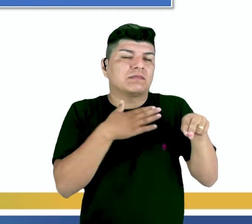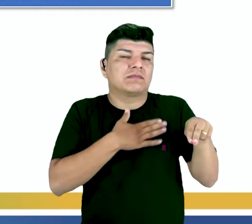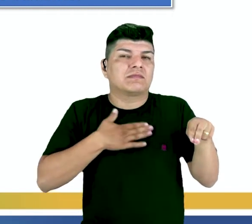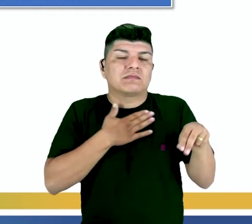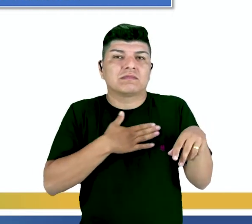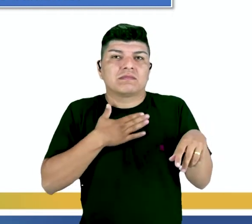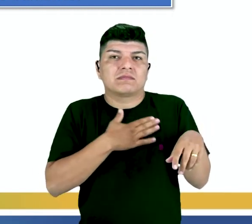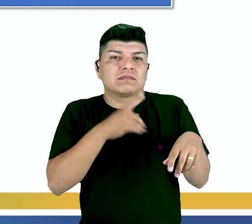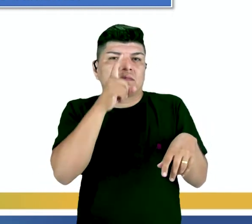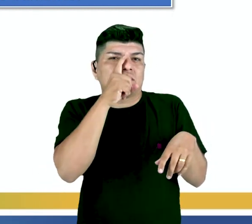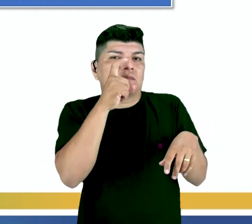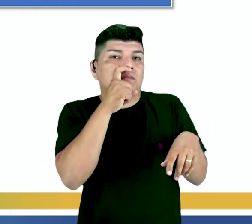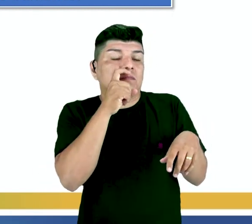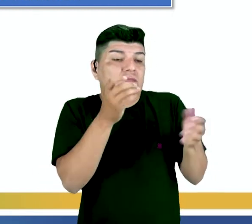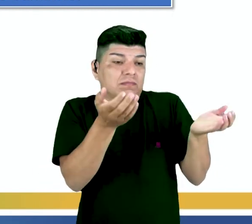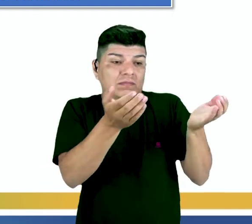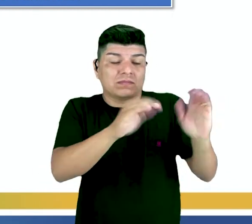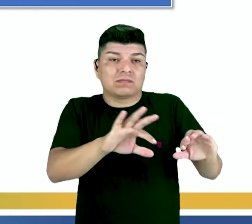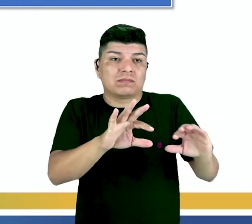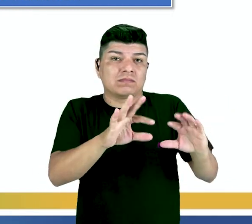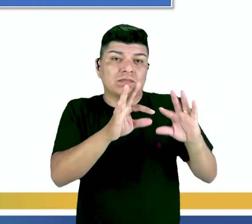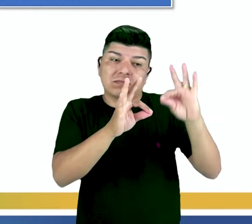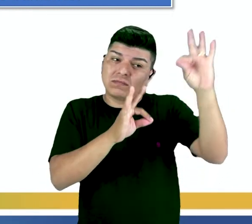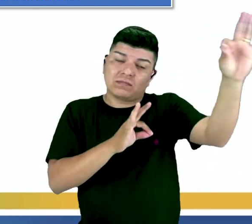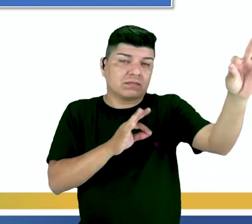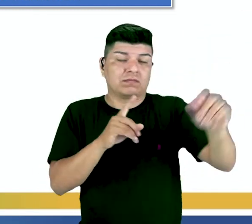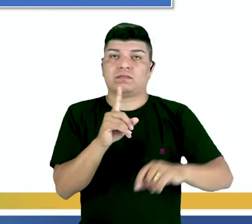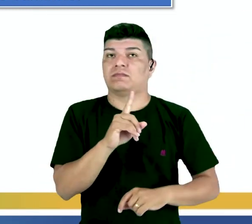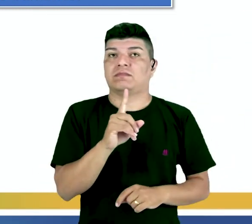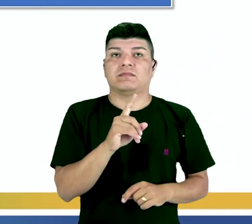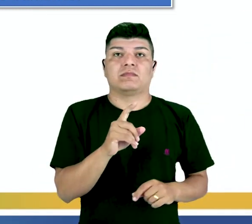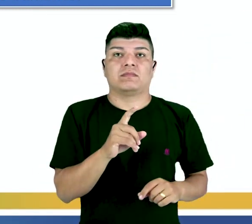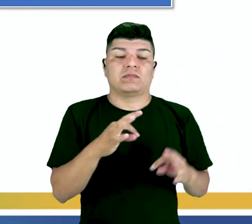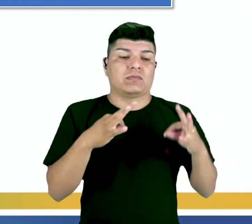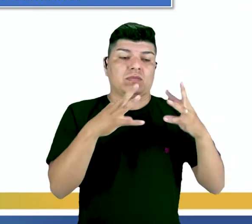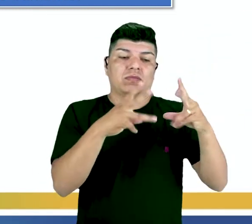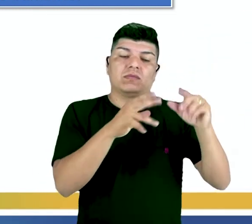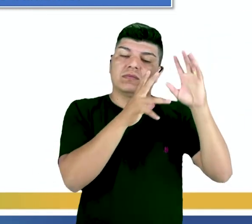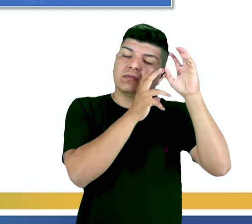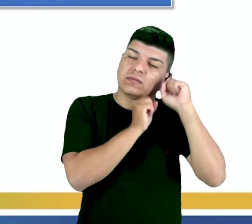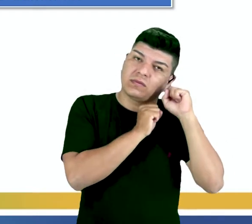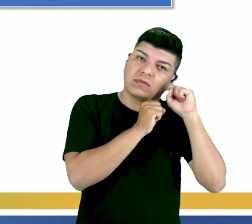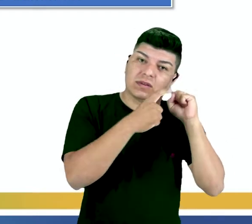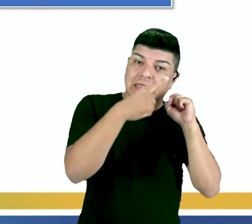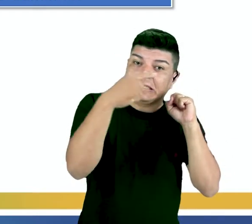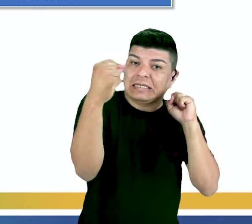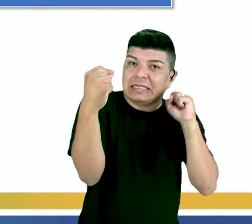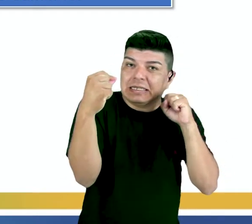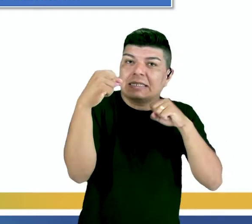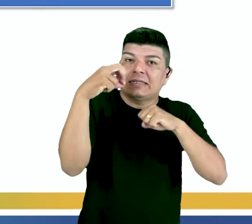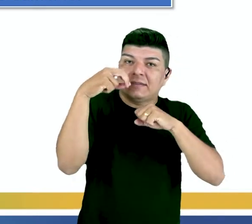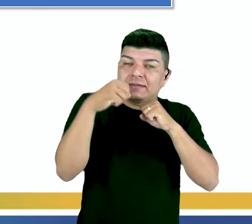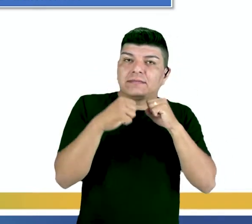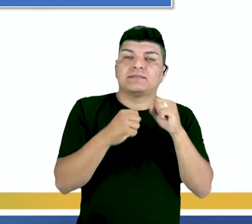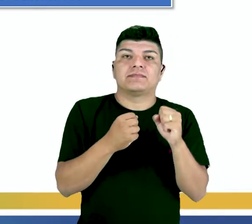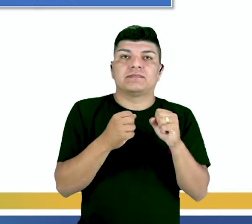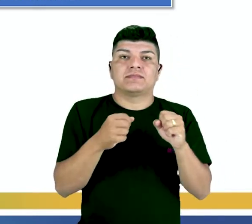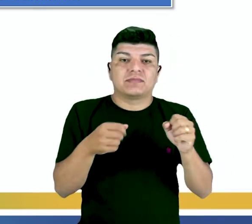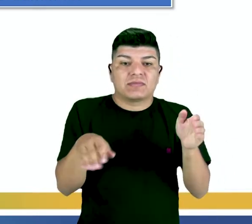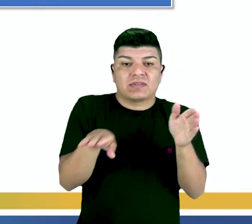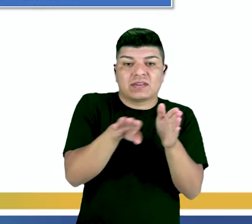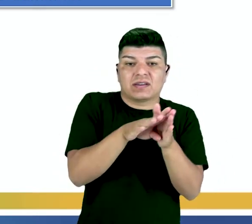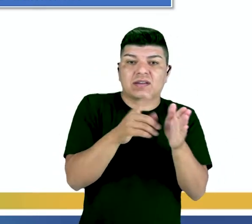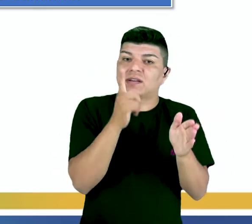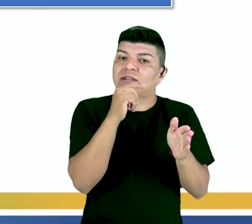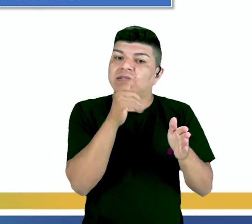muito dos pais, não queria ficar longe deles. Quando todos dormiam, saiu bem quietinho e foi ao riacho que